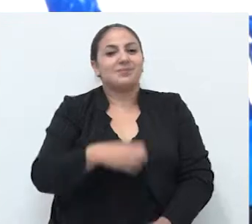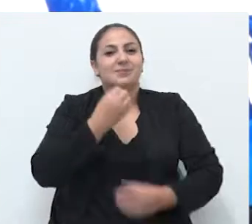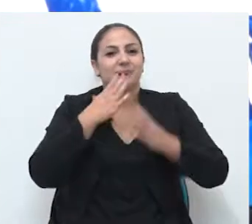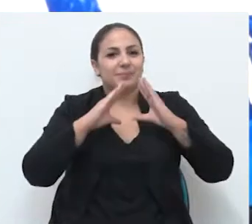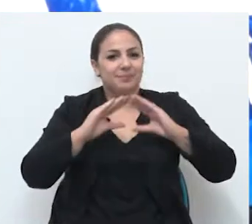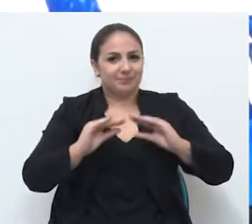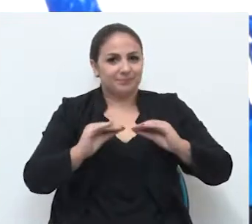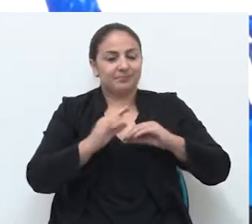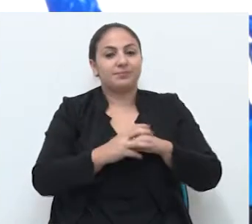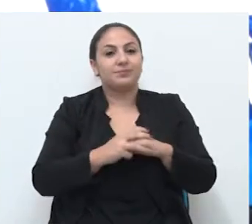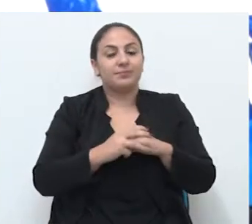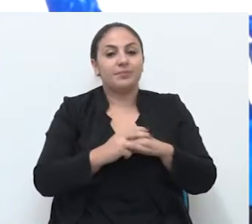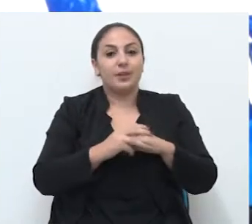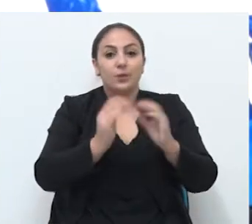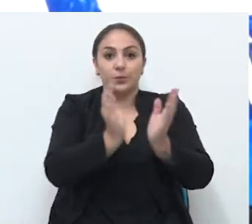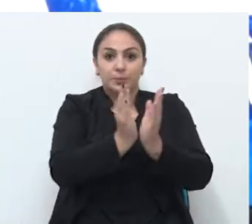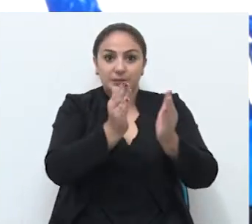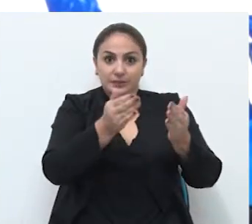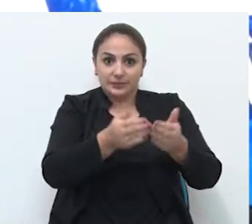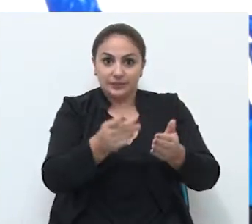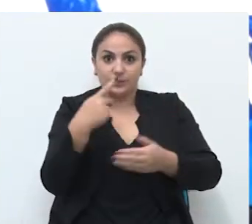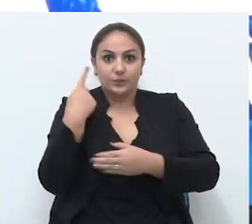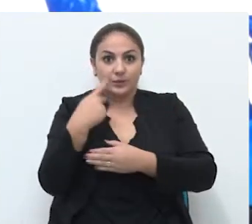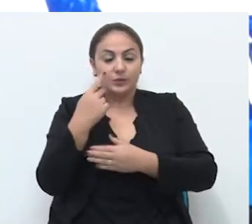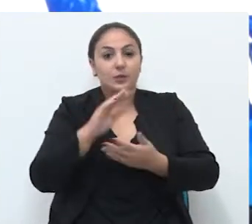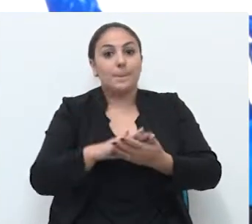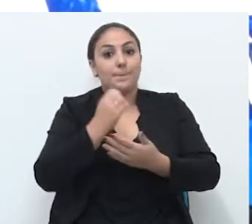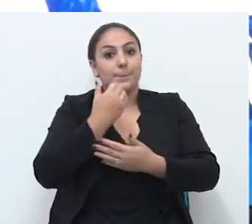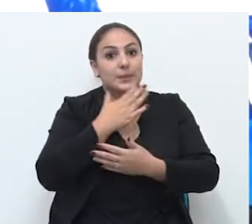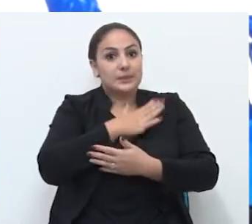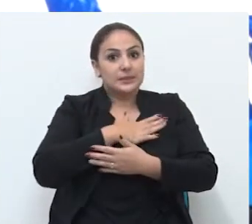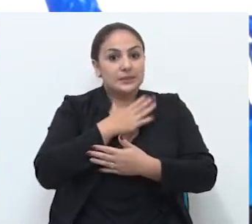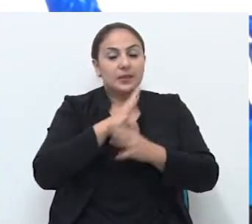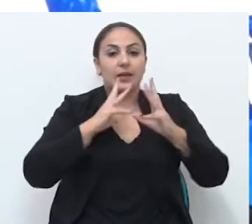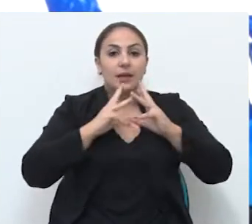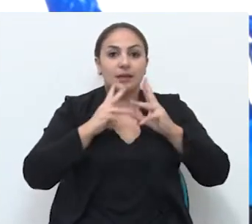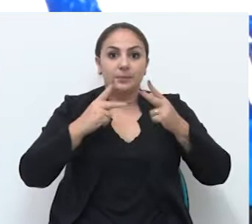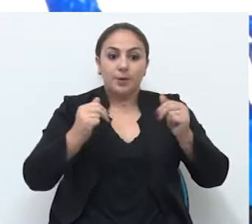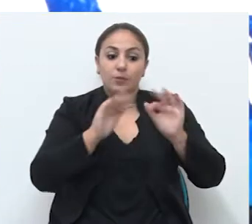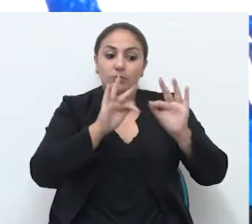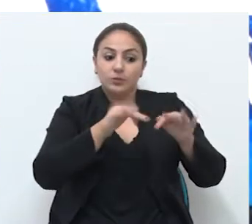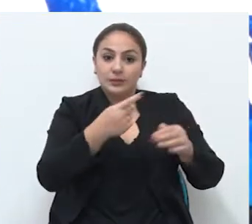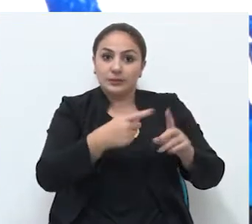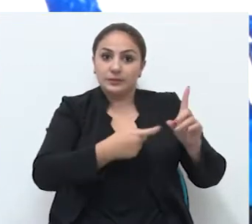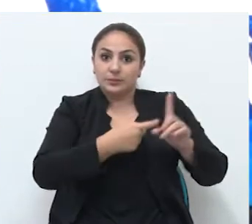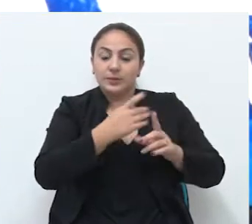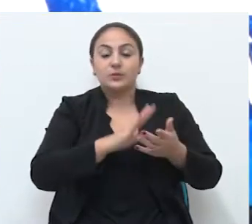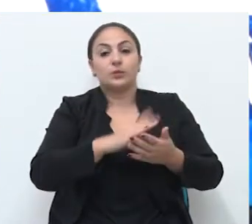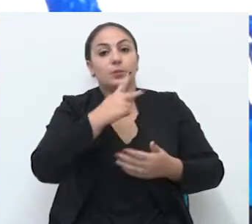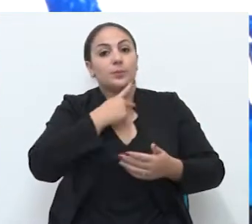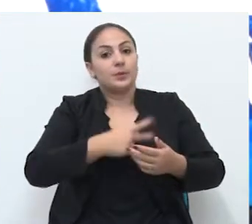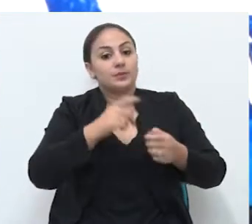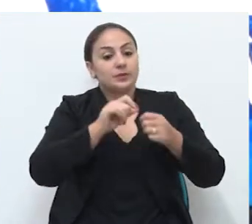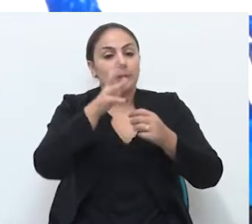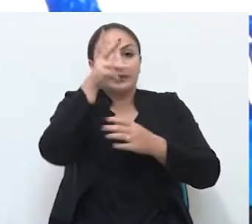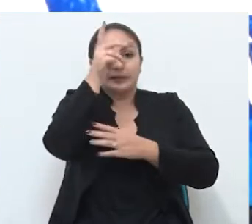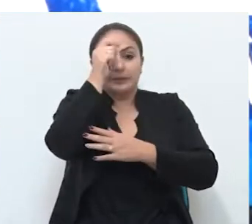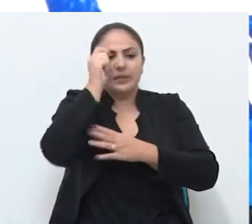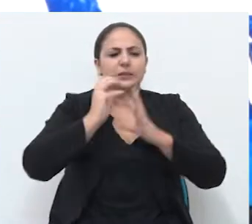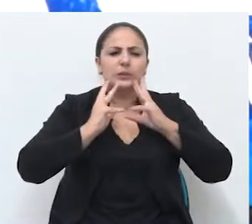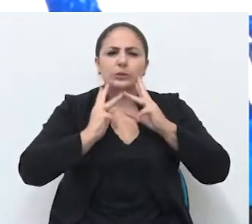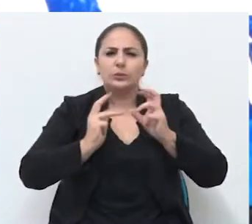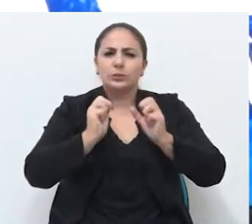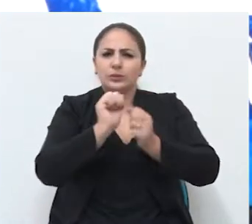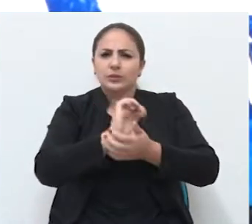Boa noite. Frente Parlamentar Mista do Bem-Estar Animal encerra neste mês. O presidente fez um balanço das